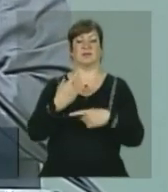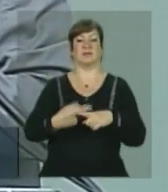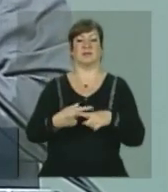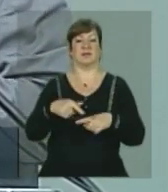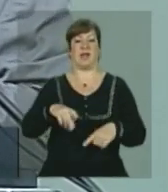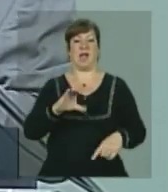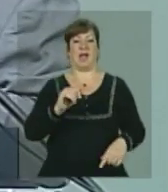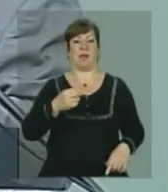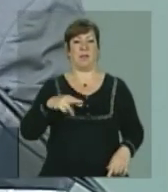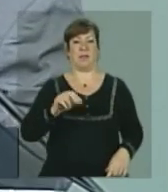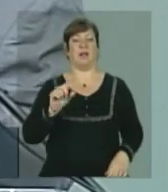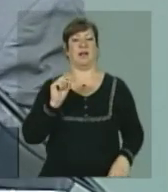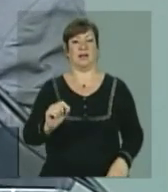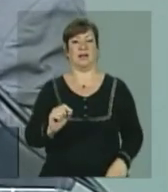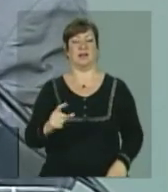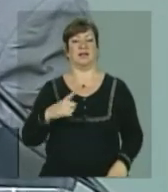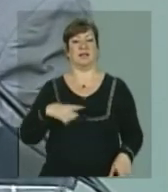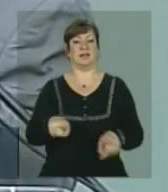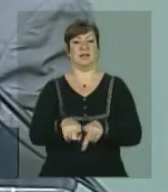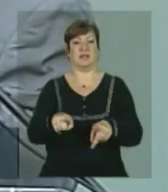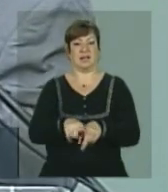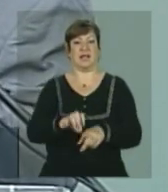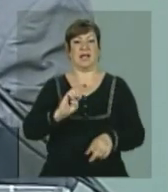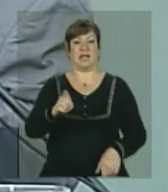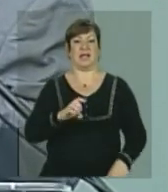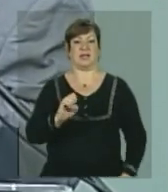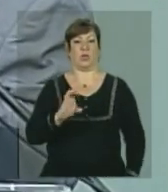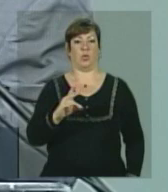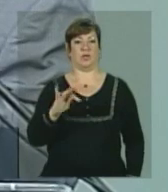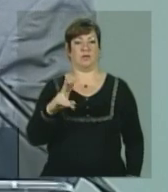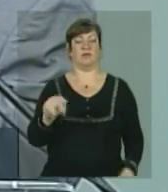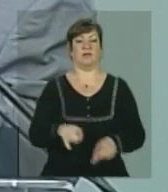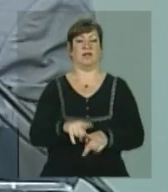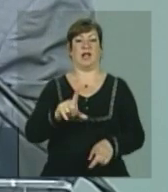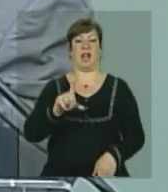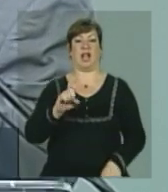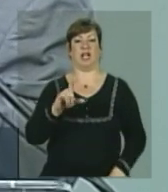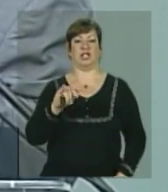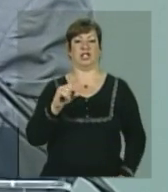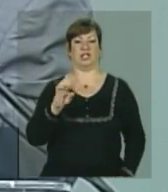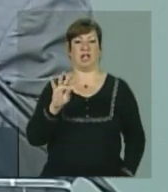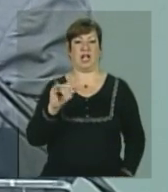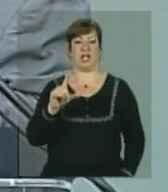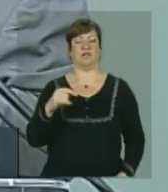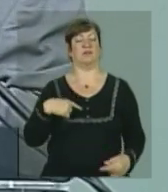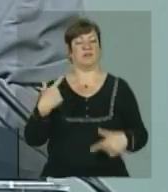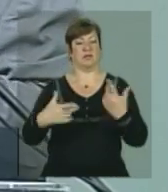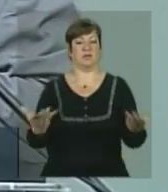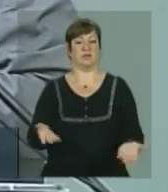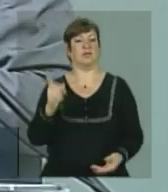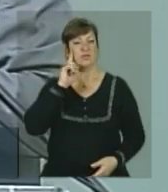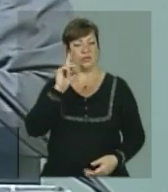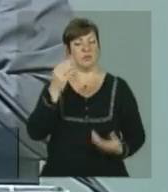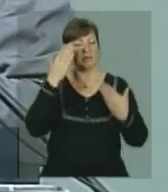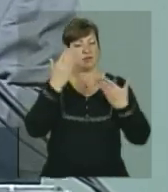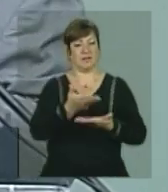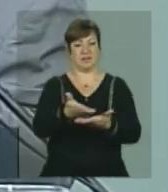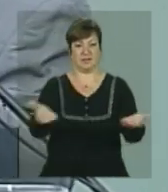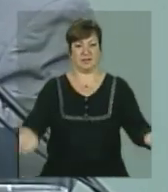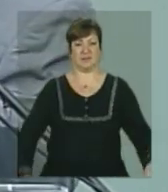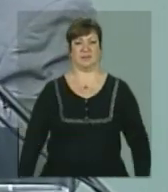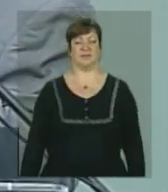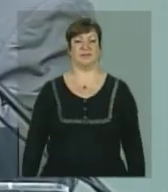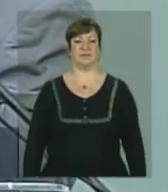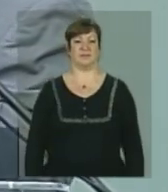que a Câmara e o Executivo e o Legislativo vêm tendo nos trabalhos do dia a dia. Muito obrigado, presidente. Muito obrigado, vereadores.